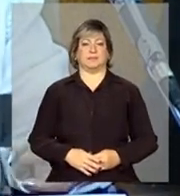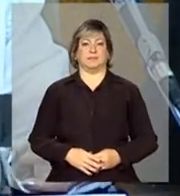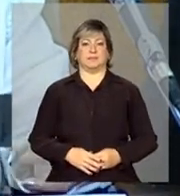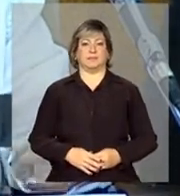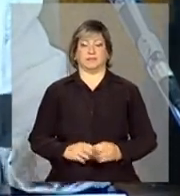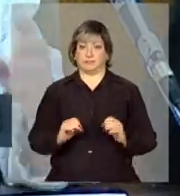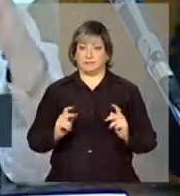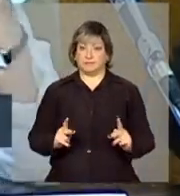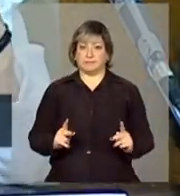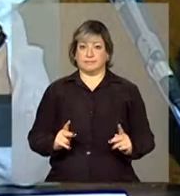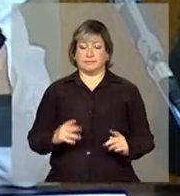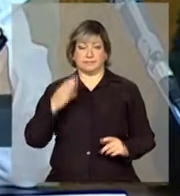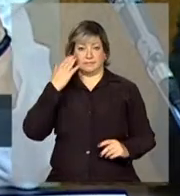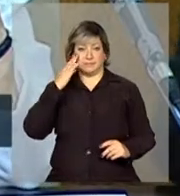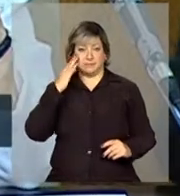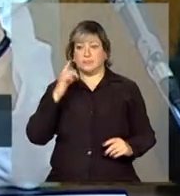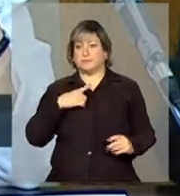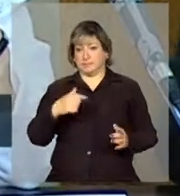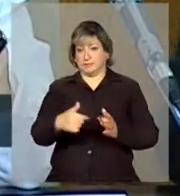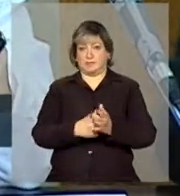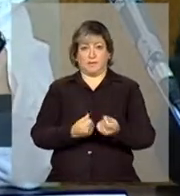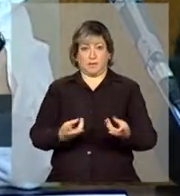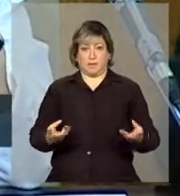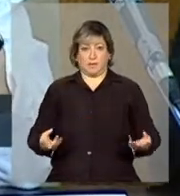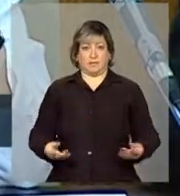Compreendido? Alguma observação?